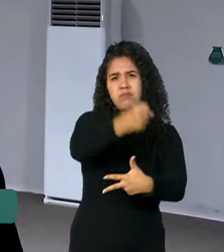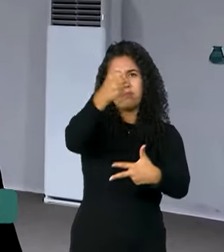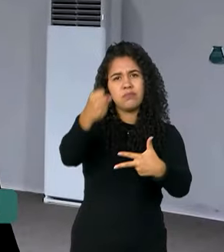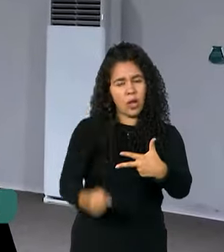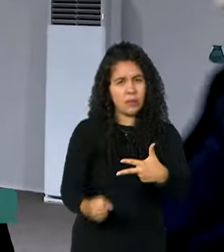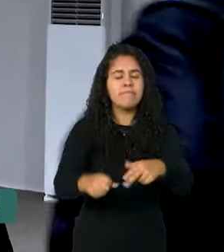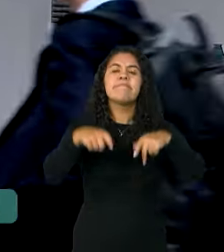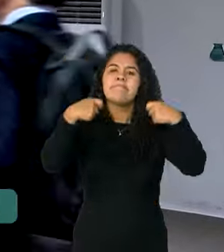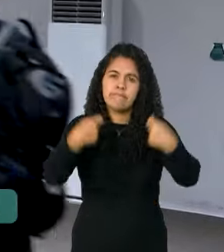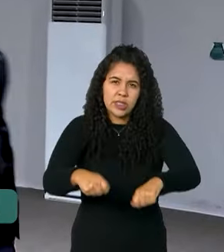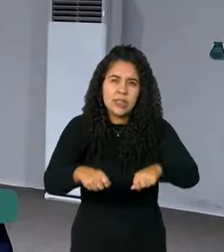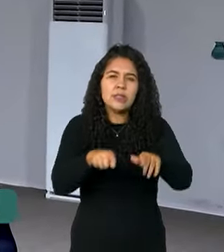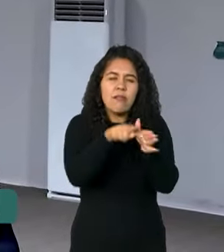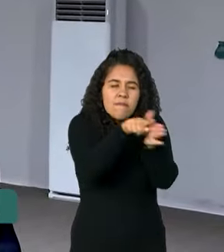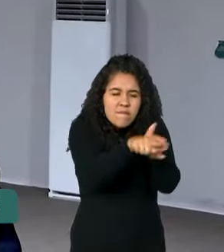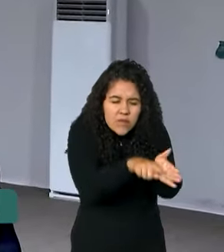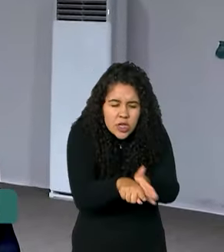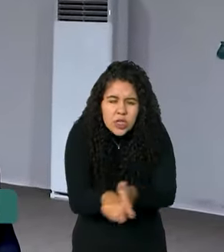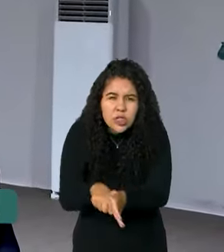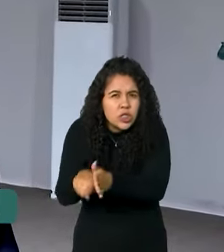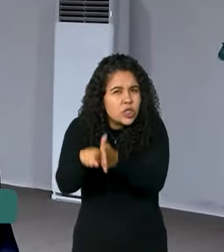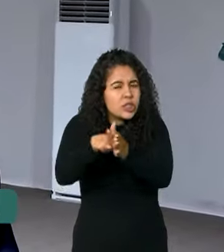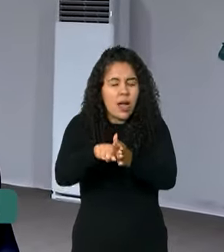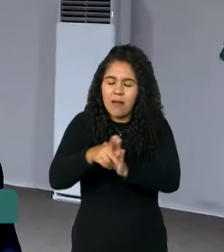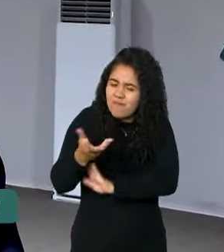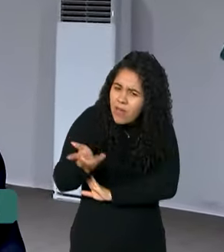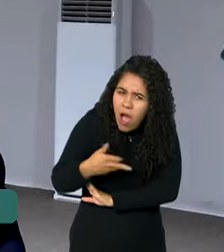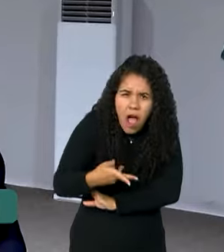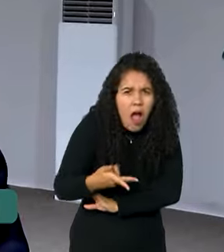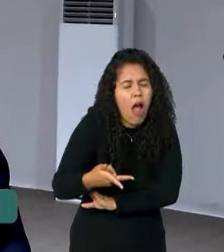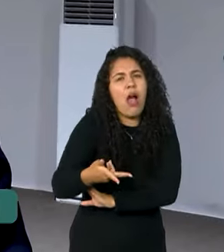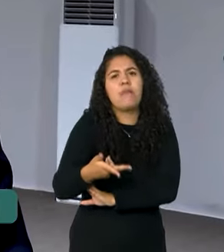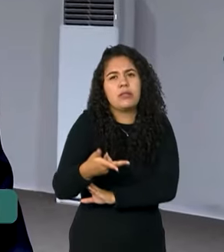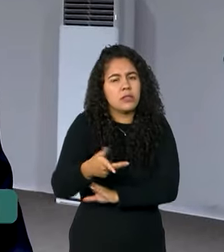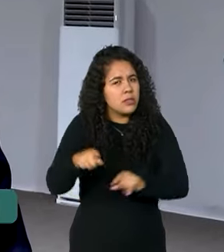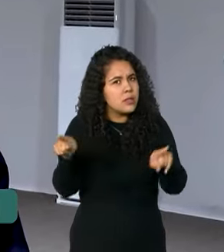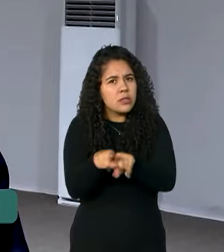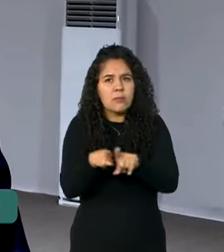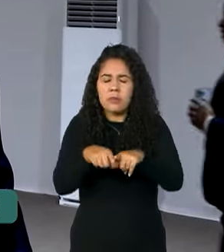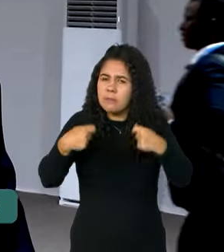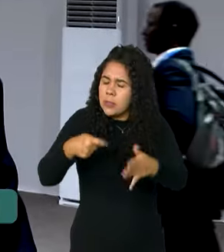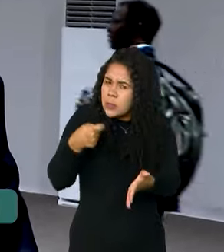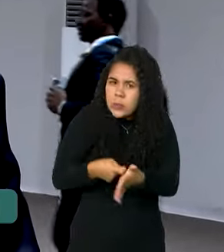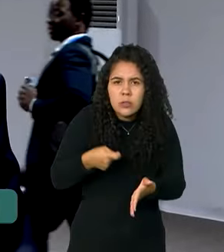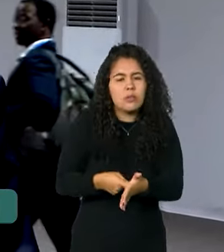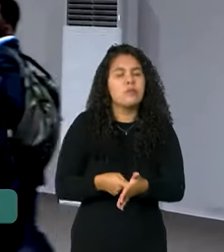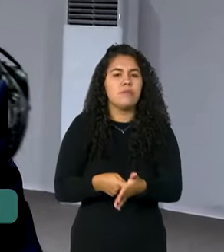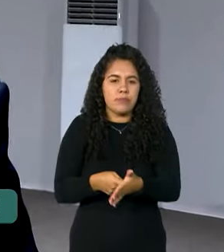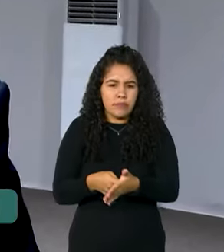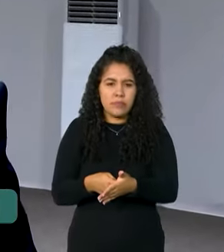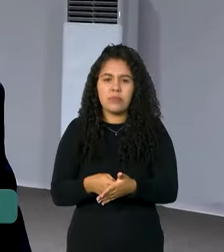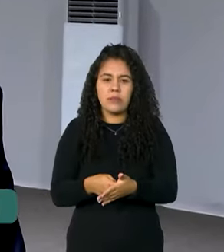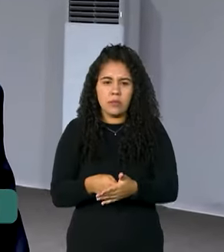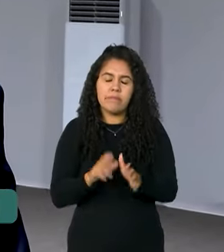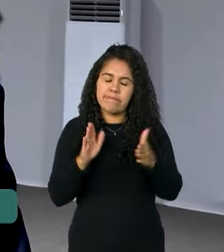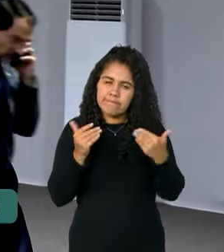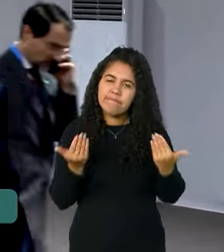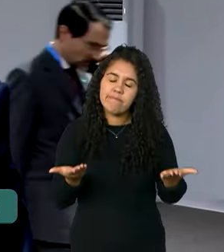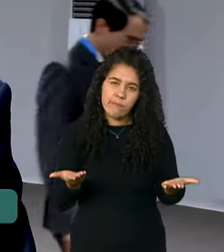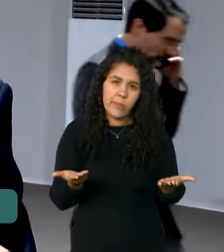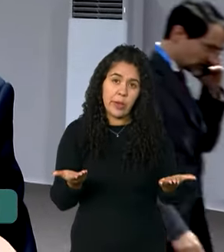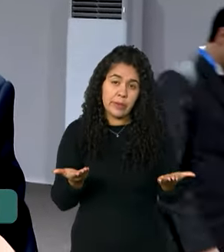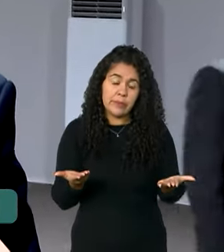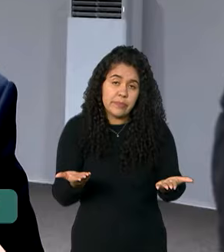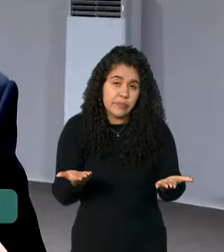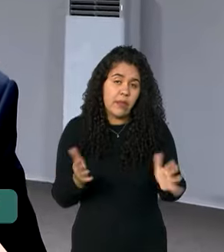deve ser apurado com extrema rapidez e com extremo rigor. Então, eu